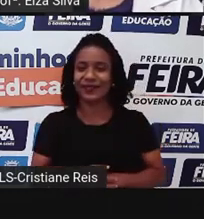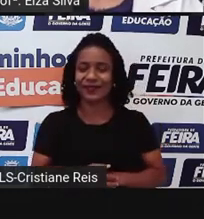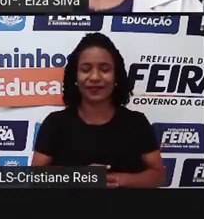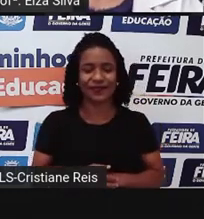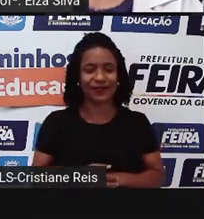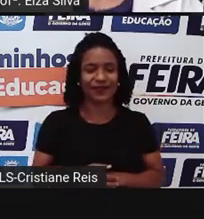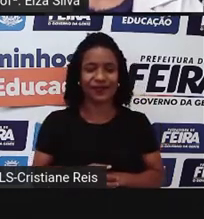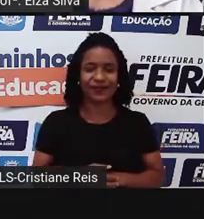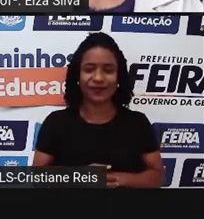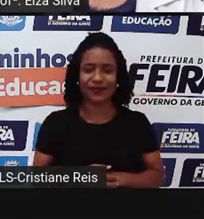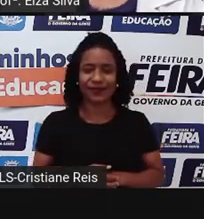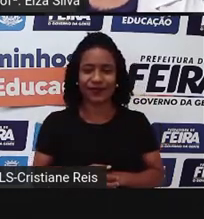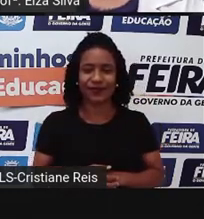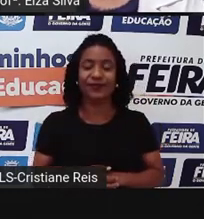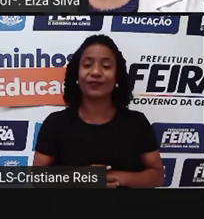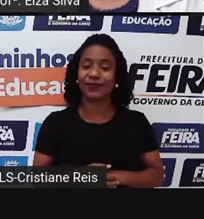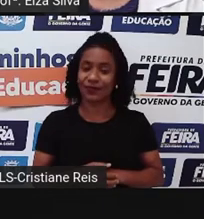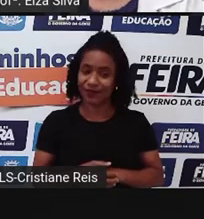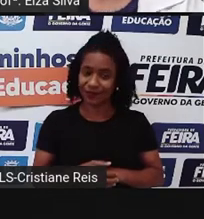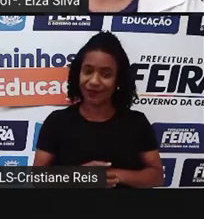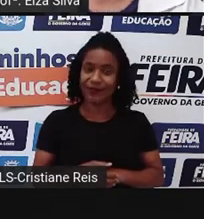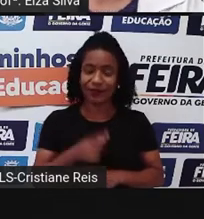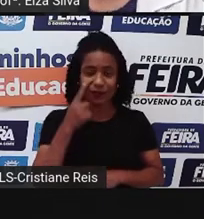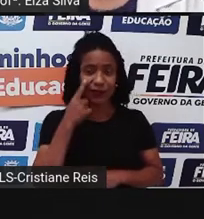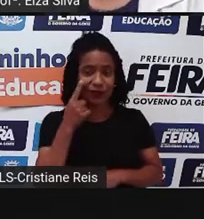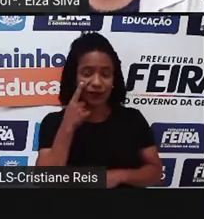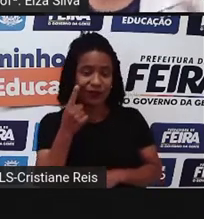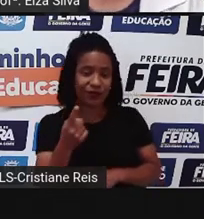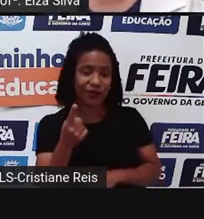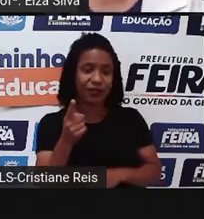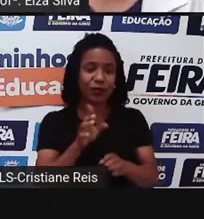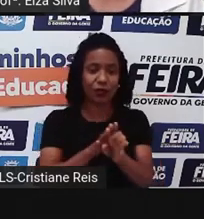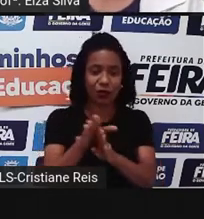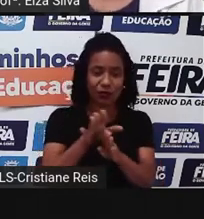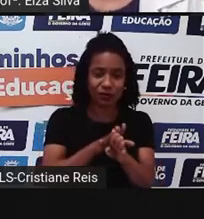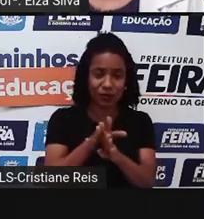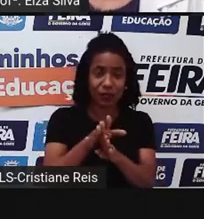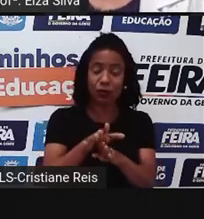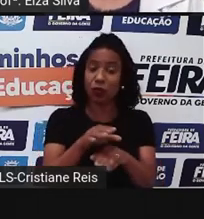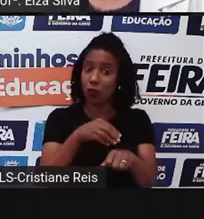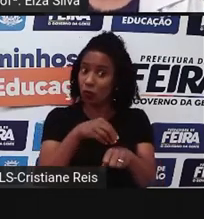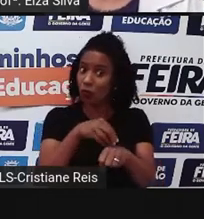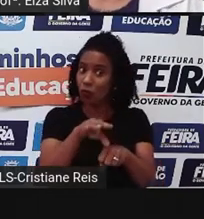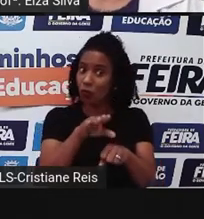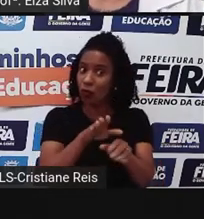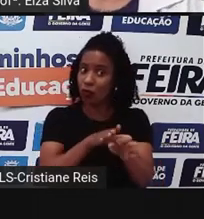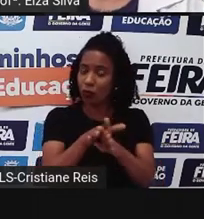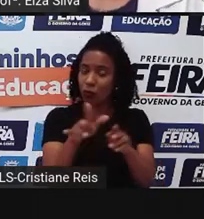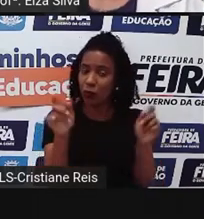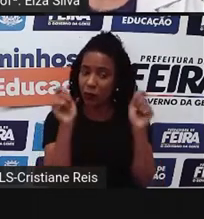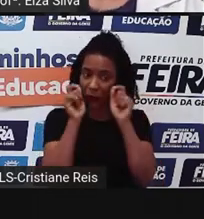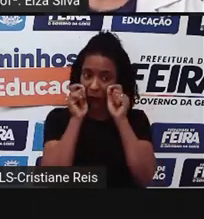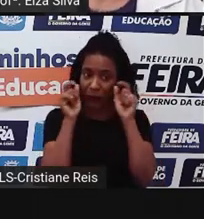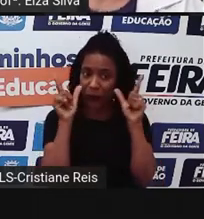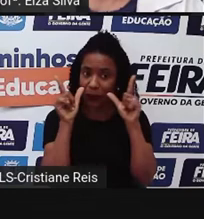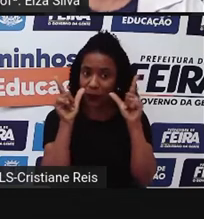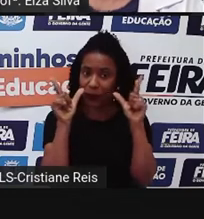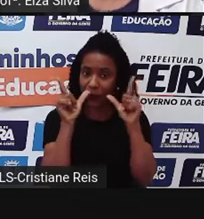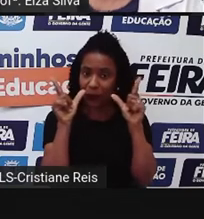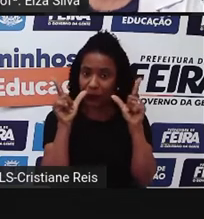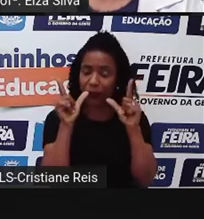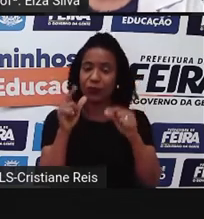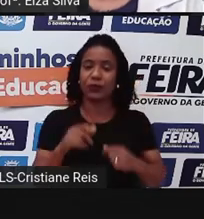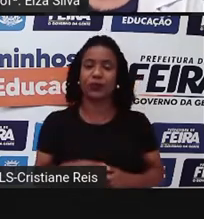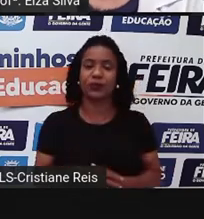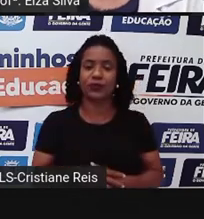warnings, então, neste caso, dar conselhos ou fazer alertas, don't forget to take your passaporte with